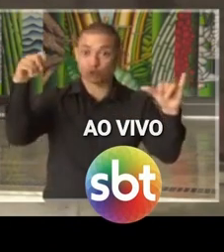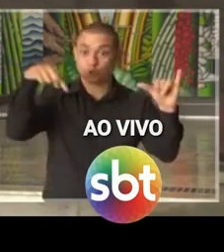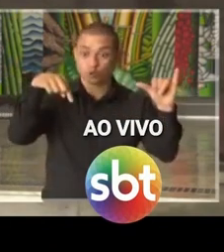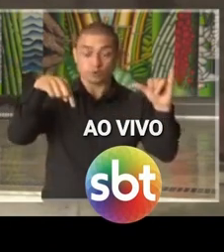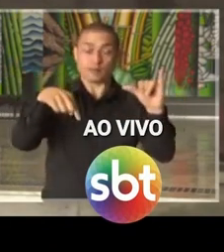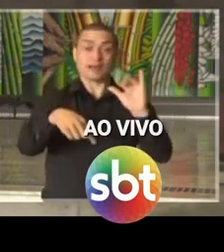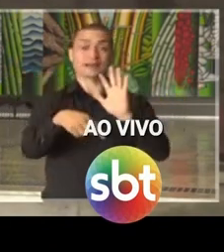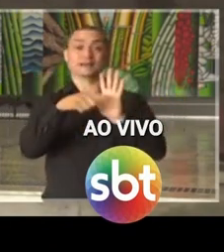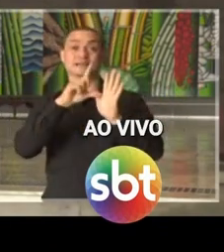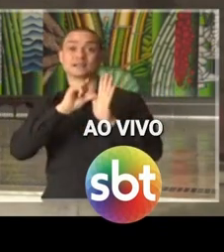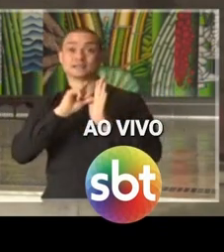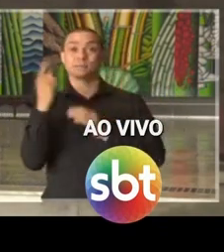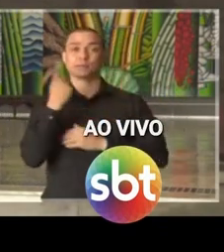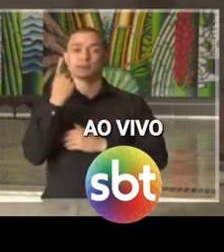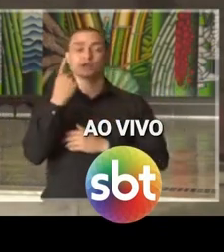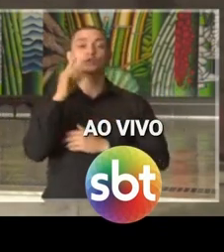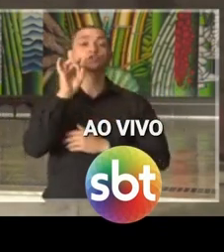Paulo,